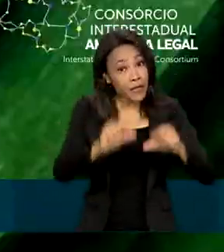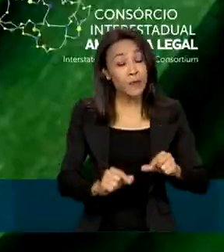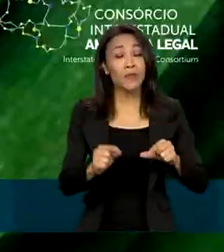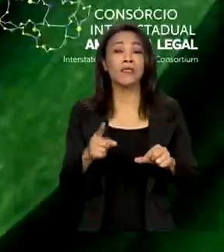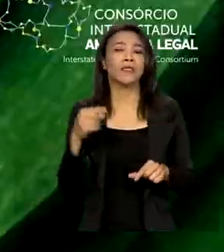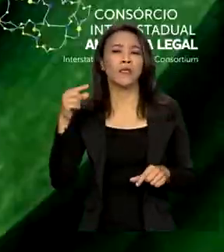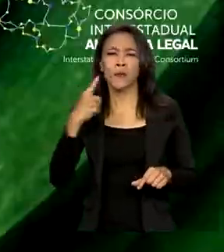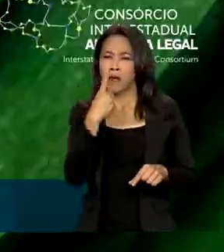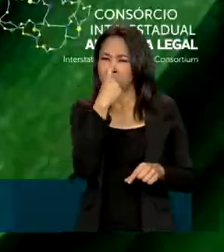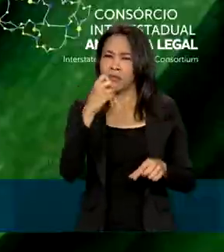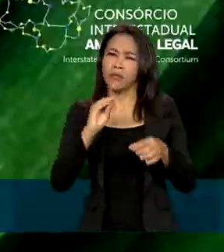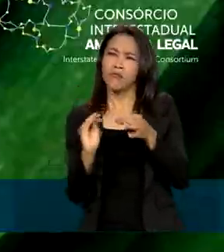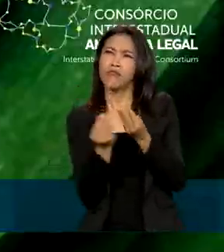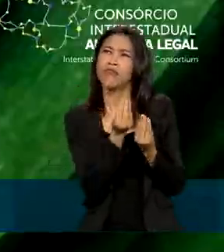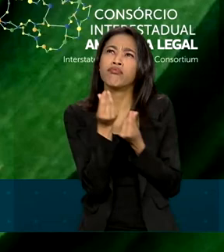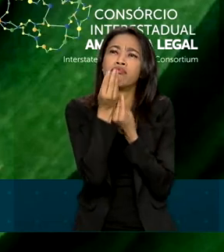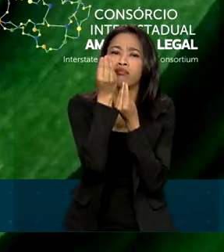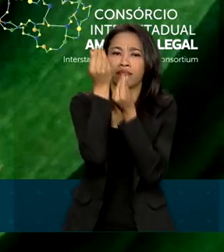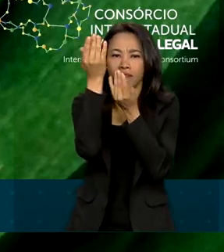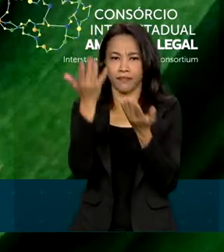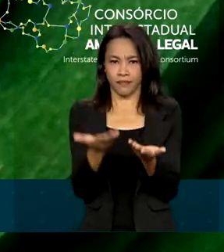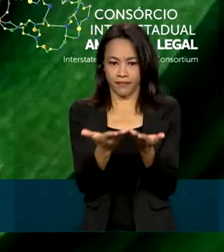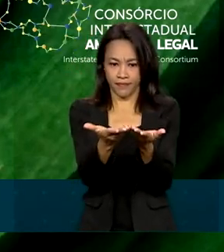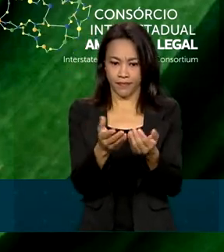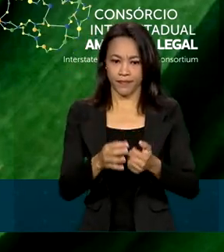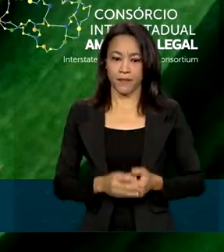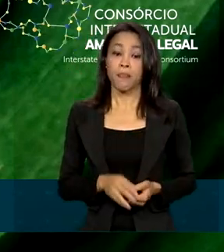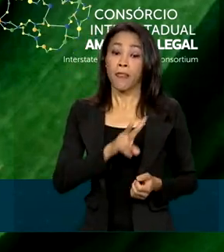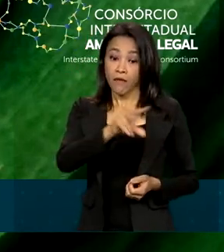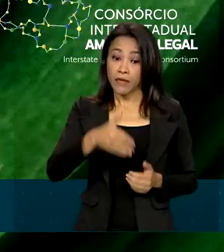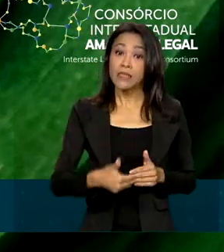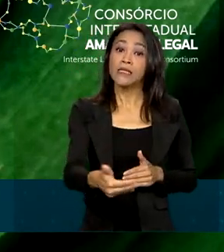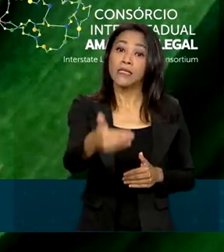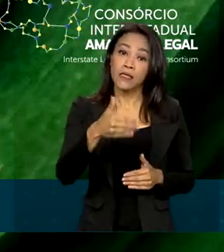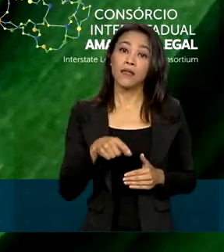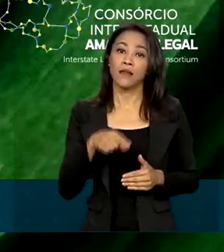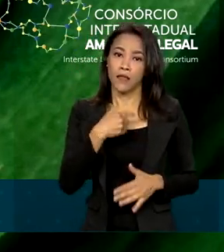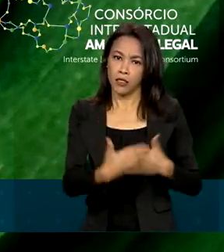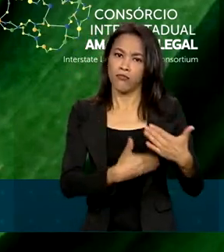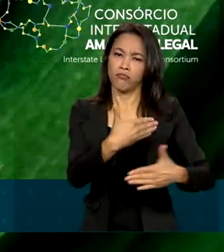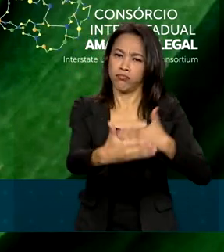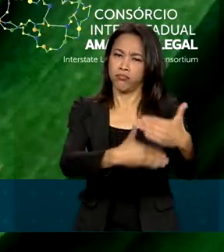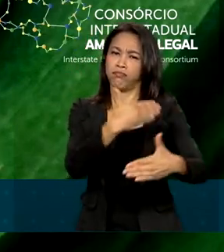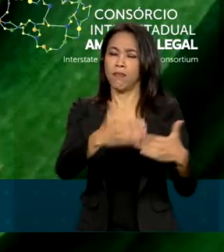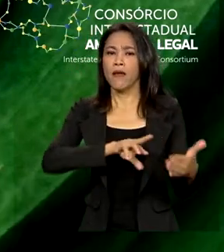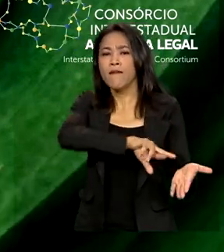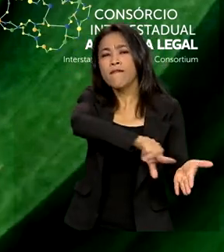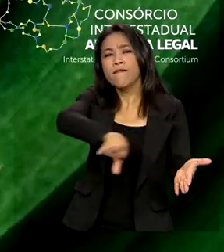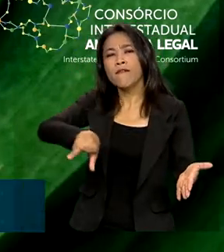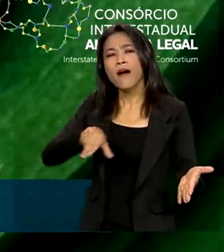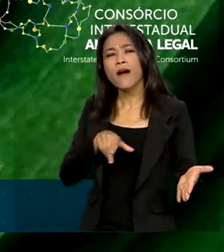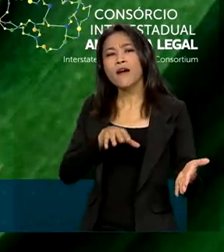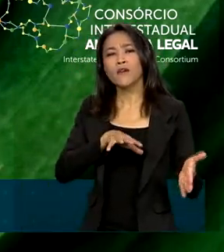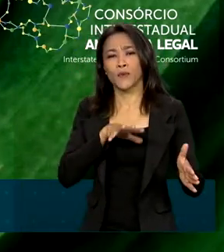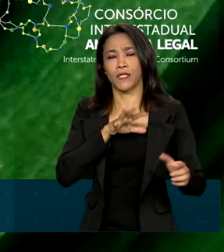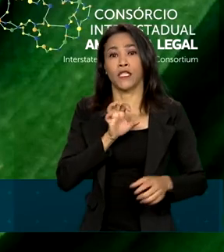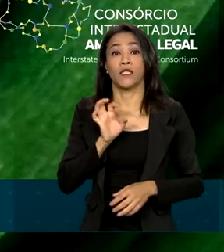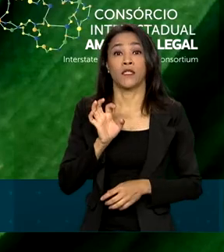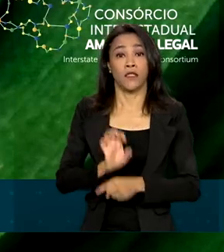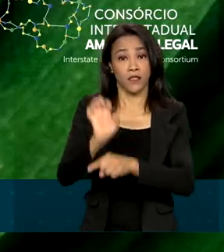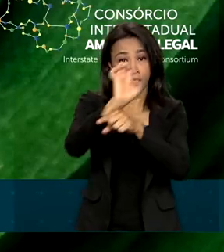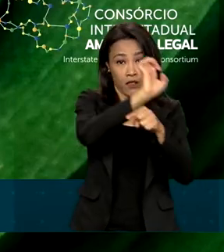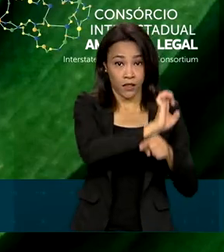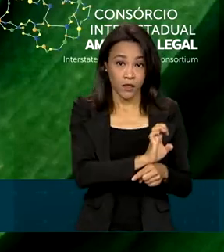ser desenvolvido em vários estados da região amazônica pelos próximos cinco anos, com o nosso horizonte inicial